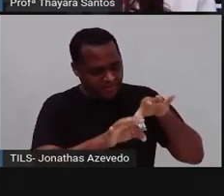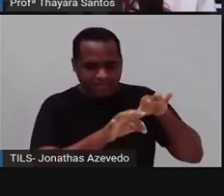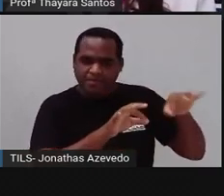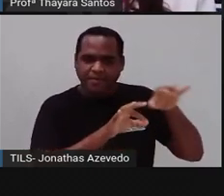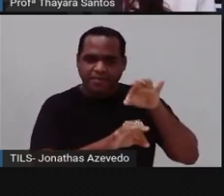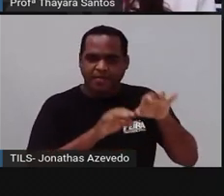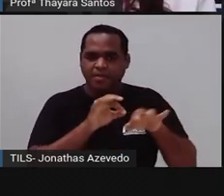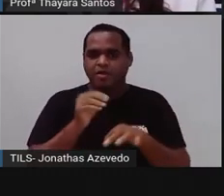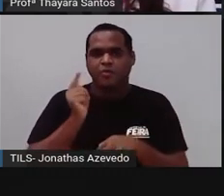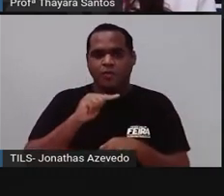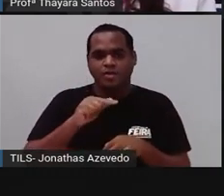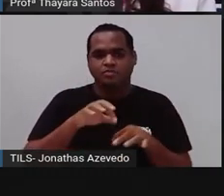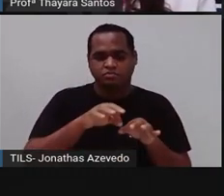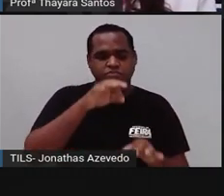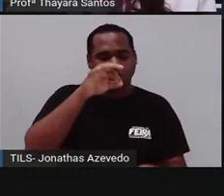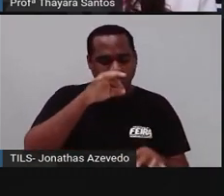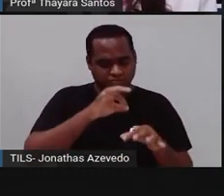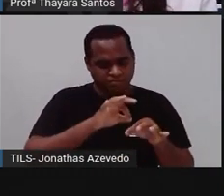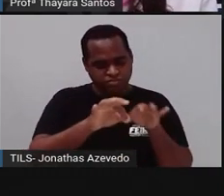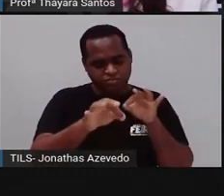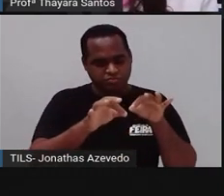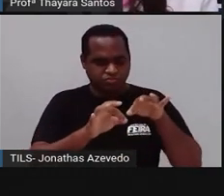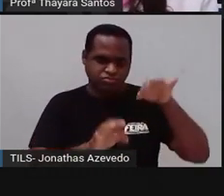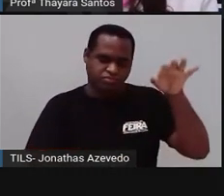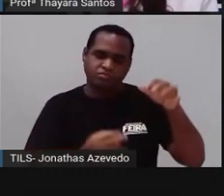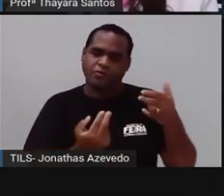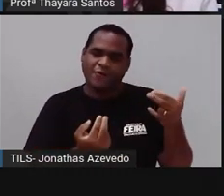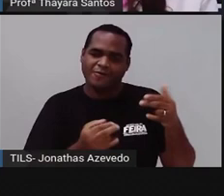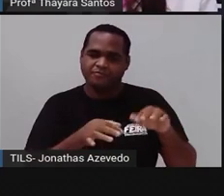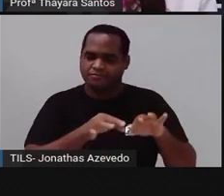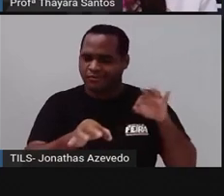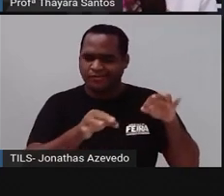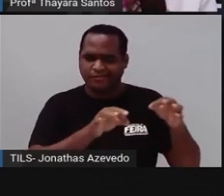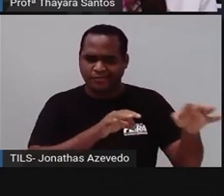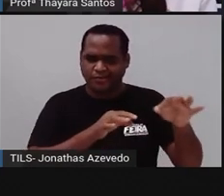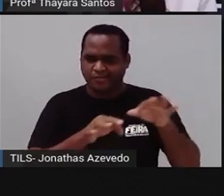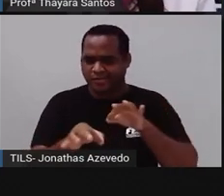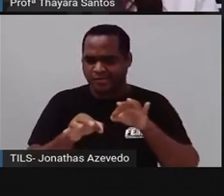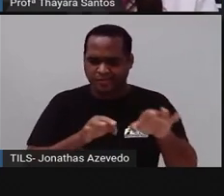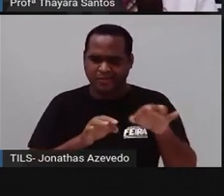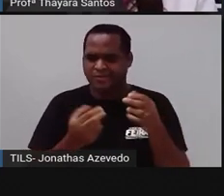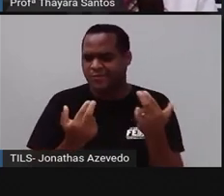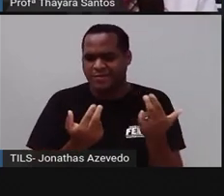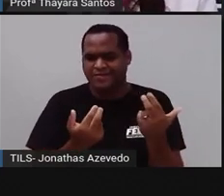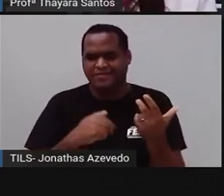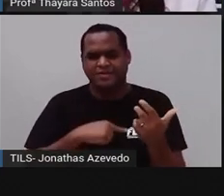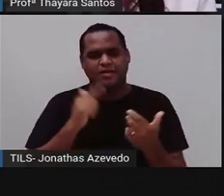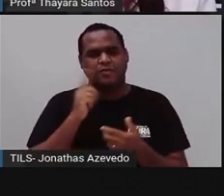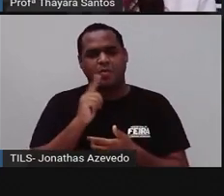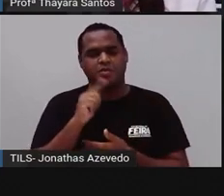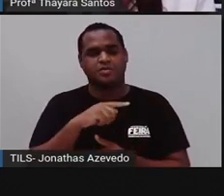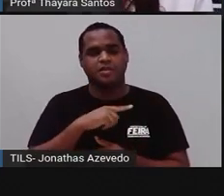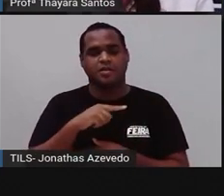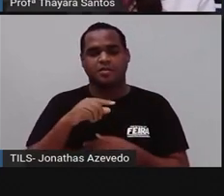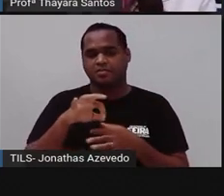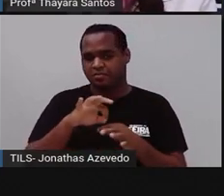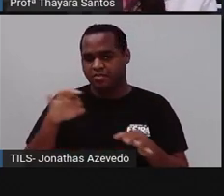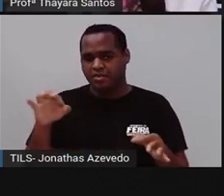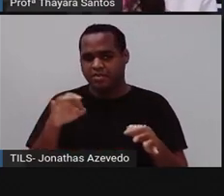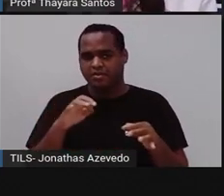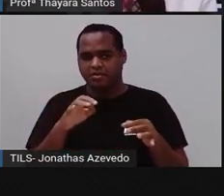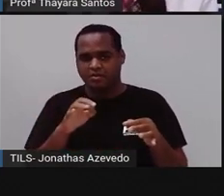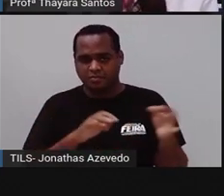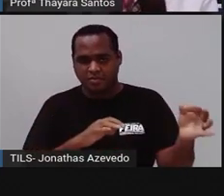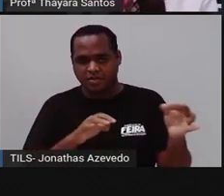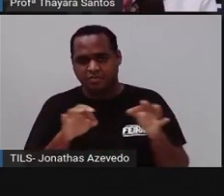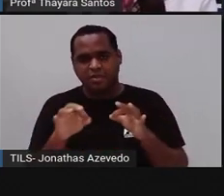assim, vai ter os lados iguais, se eu cortar assim, também vai ter os lados iguais, parecendo um raio de uma bicicleta. Eu posso cortar em qualquer plano que